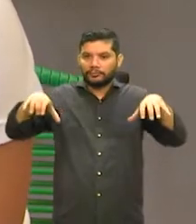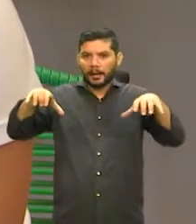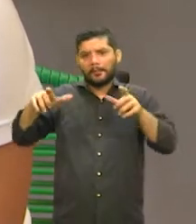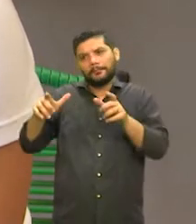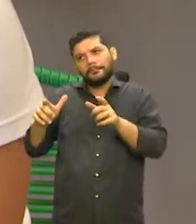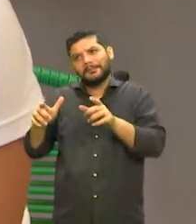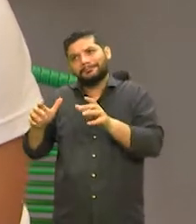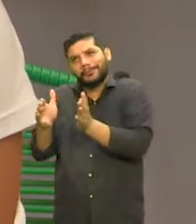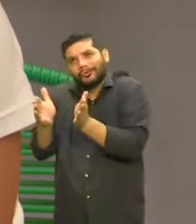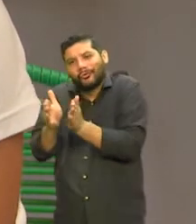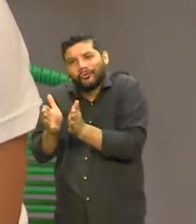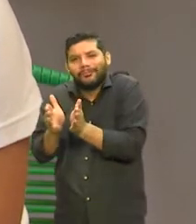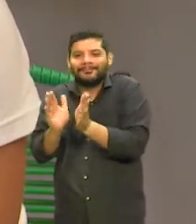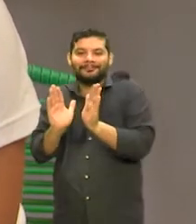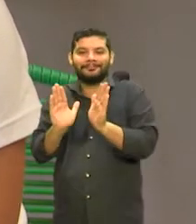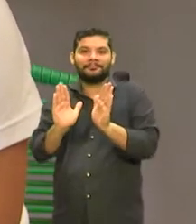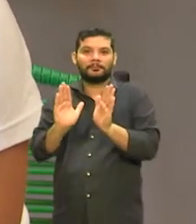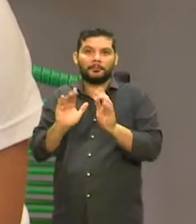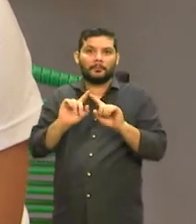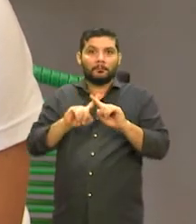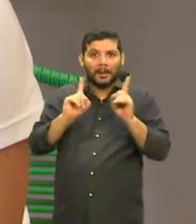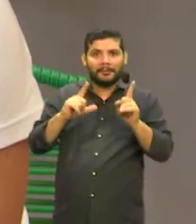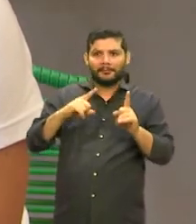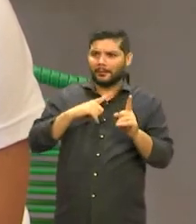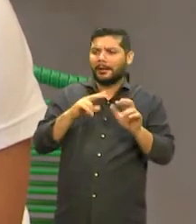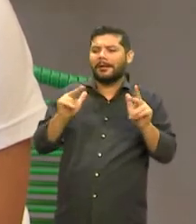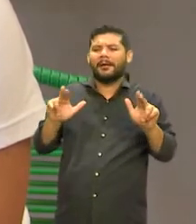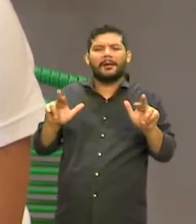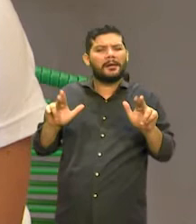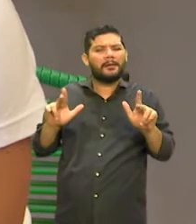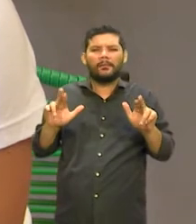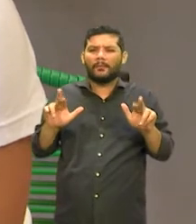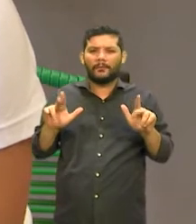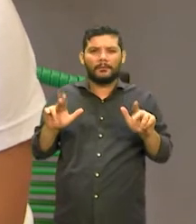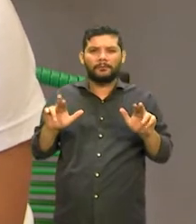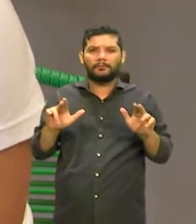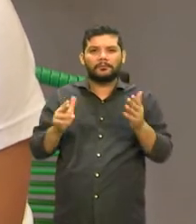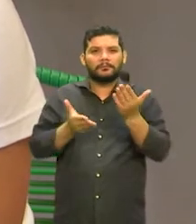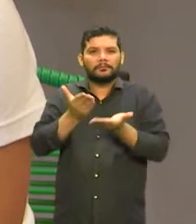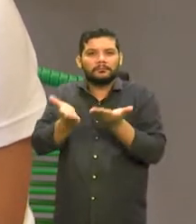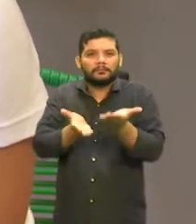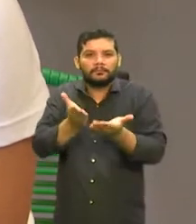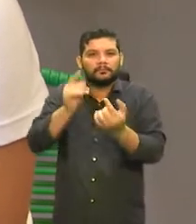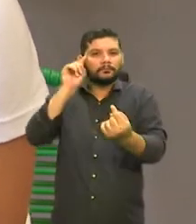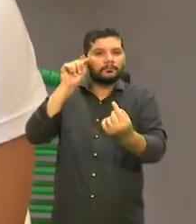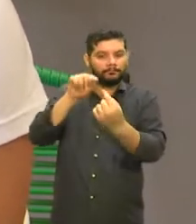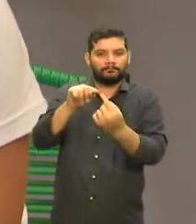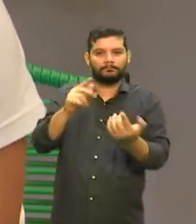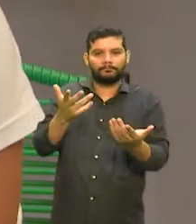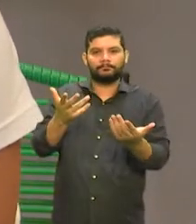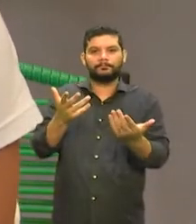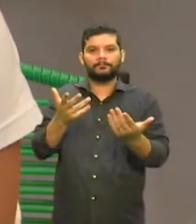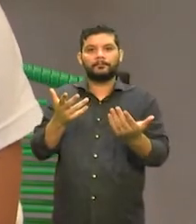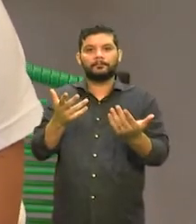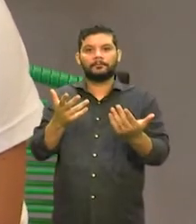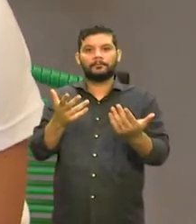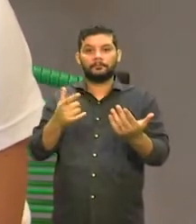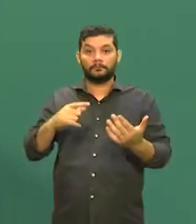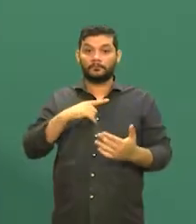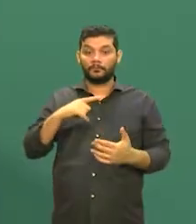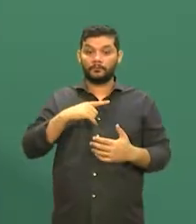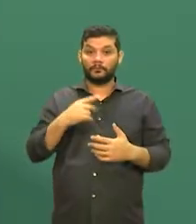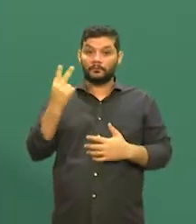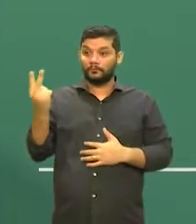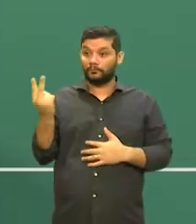mas ela tem o mesmo objetivo e aí a gente traz duas novas pessoas